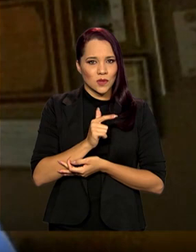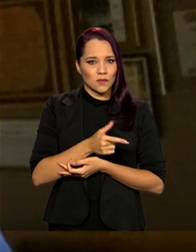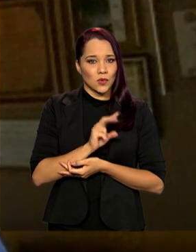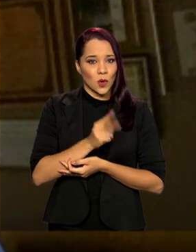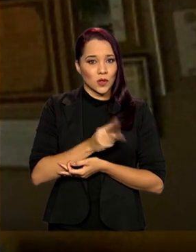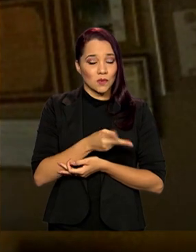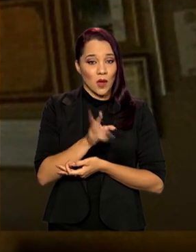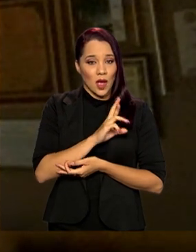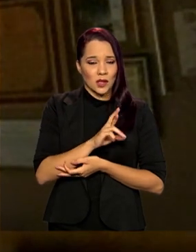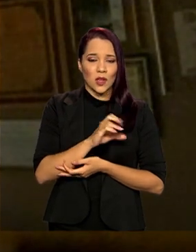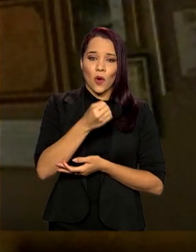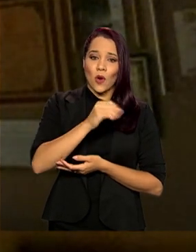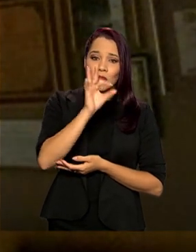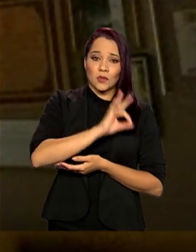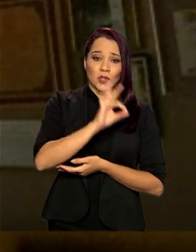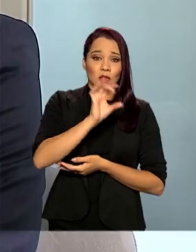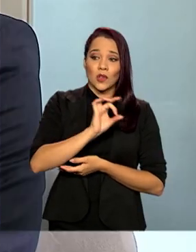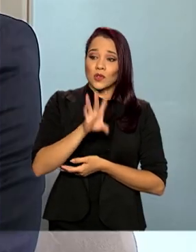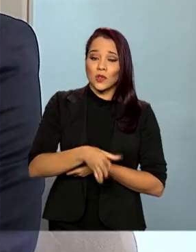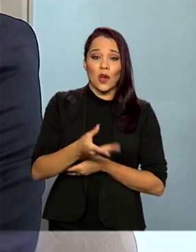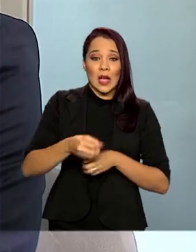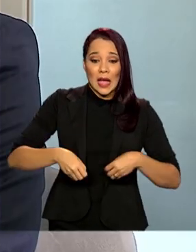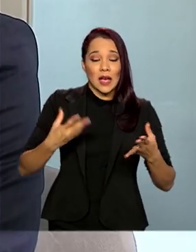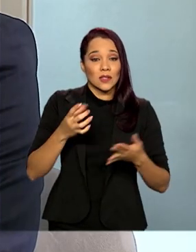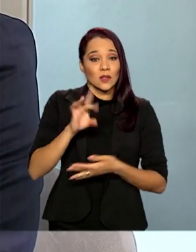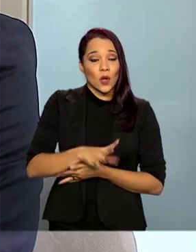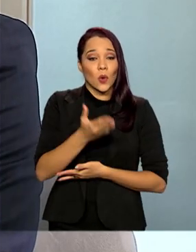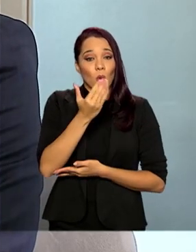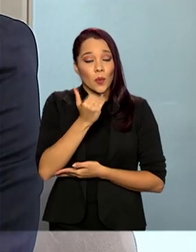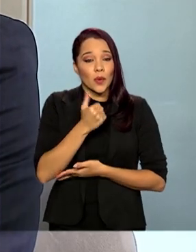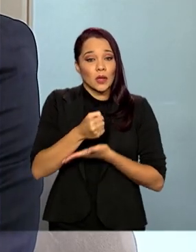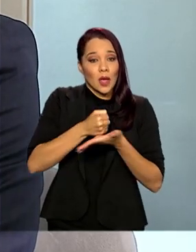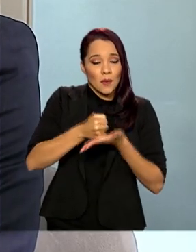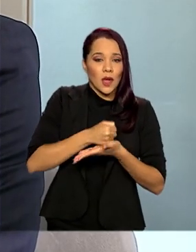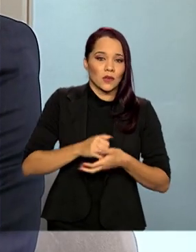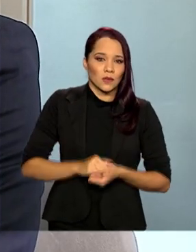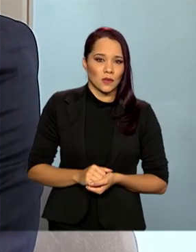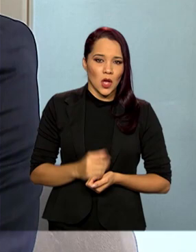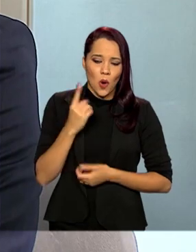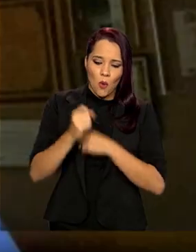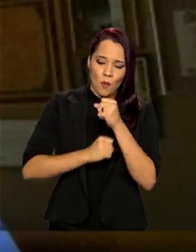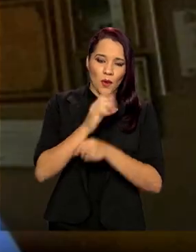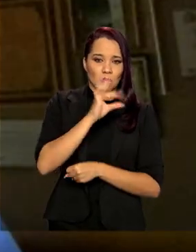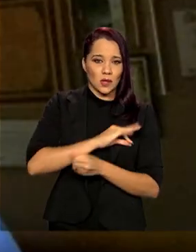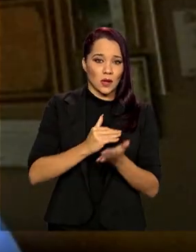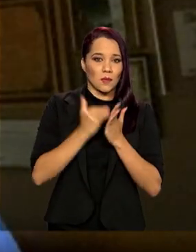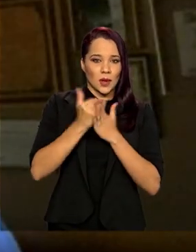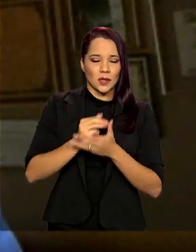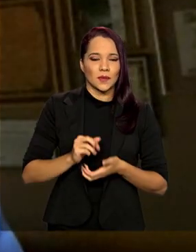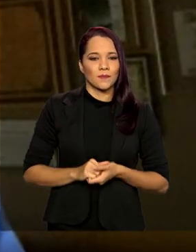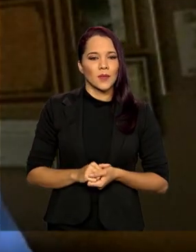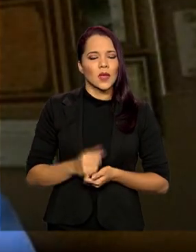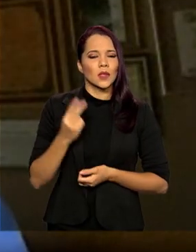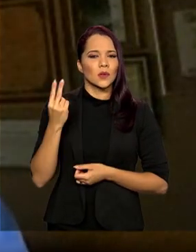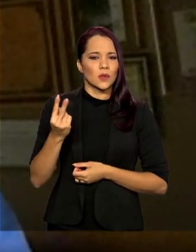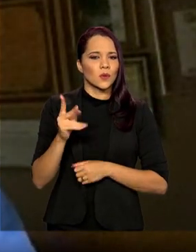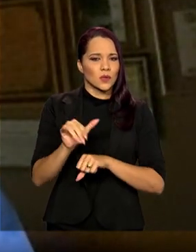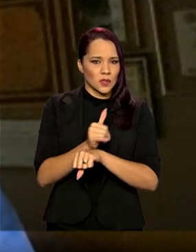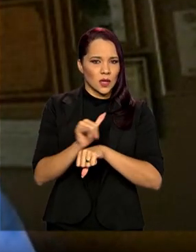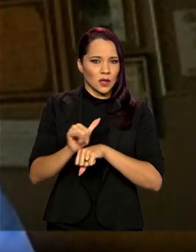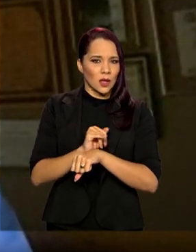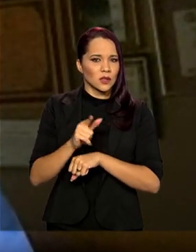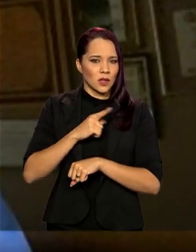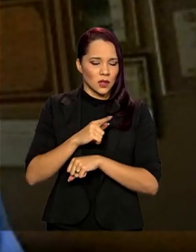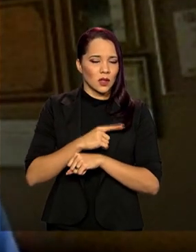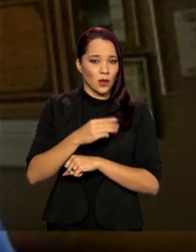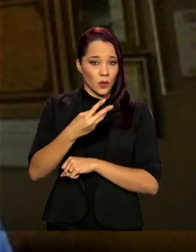8% ao mês só com comida e remédio. Em um ano, ele ganha um salário a mais. E há um segundo mecanismo, que tem na R$ 45